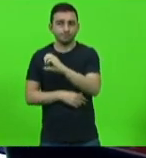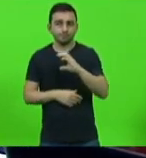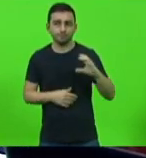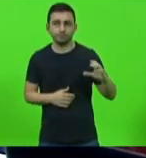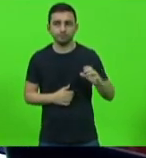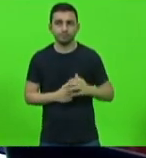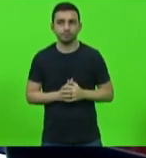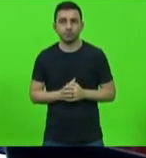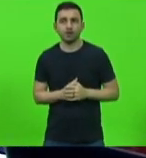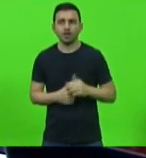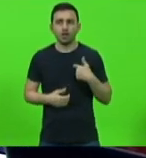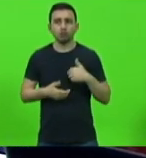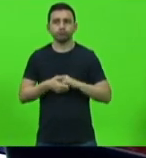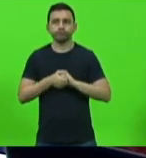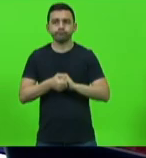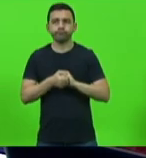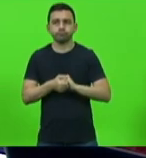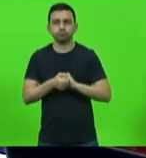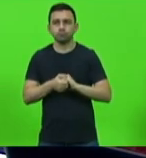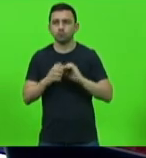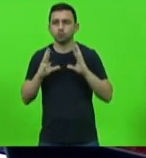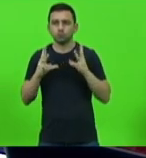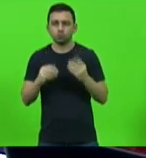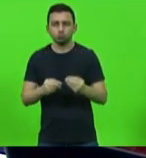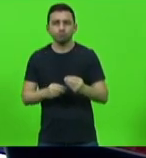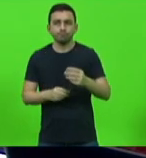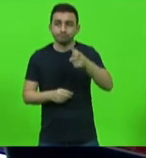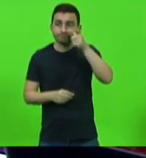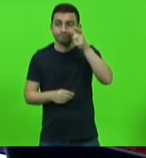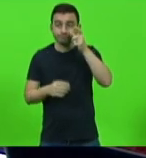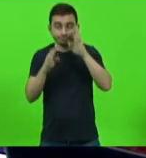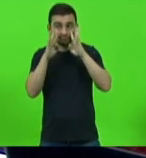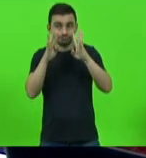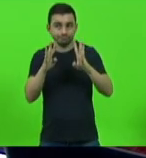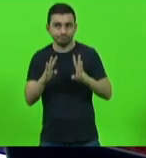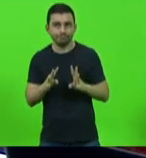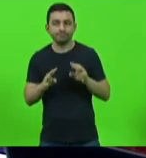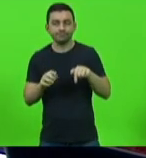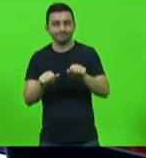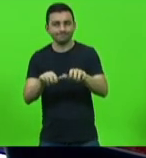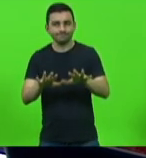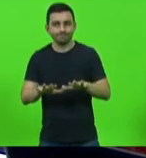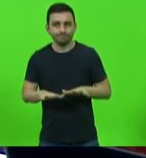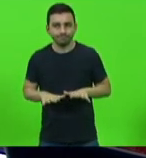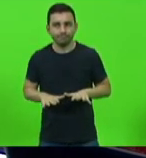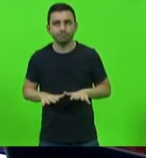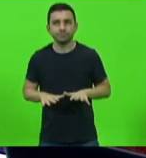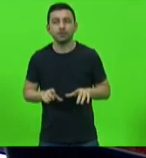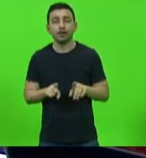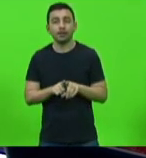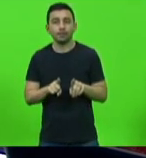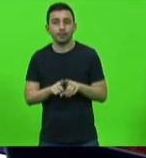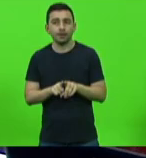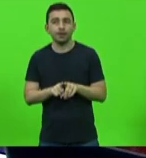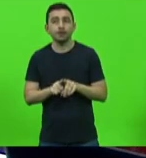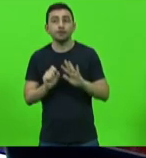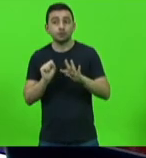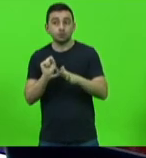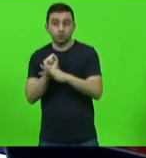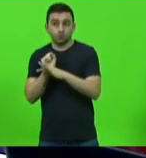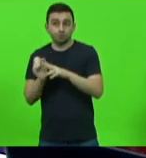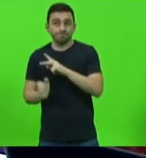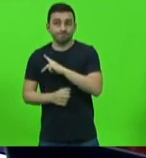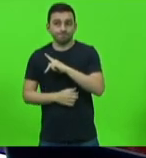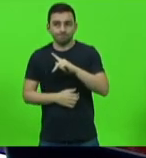cumprimento a todos aqueles que acompanham a sessão de forma muito especial também pessoal da segurança pública